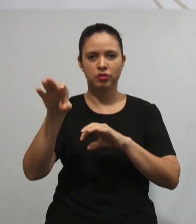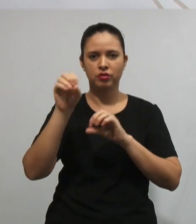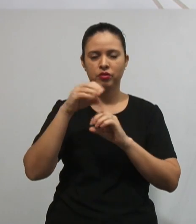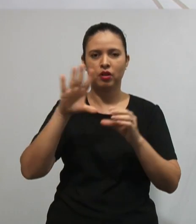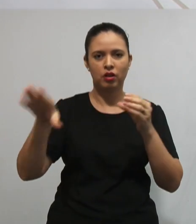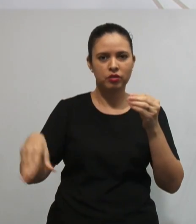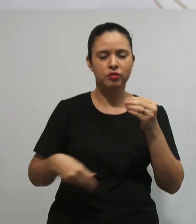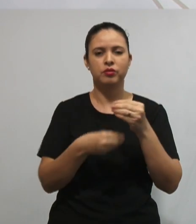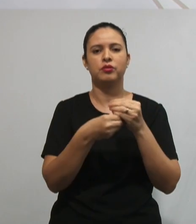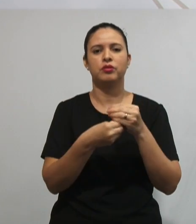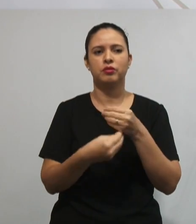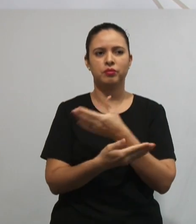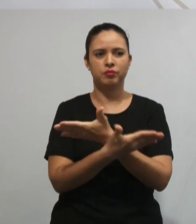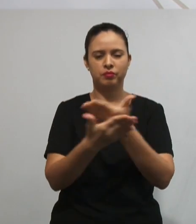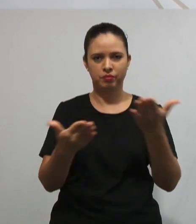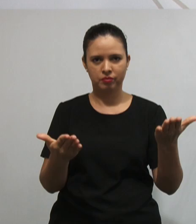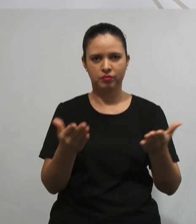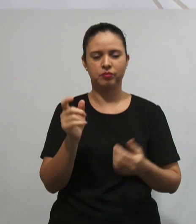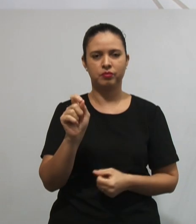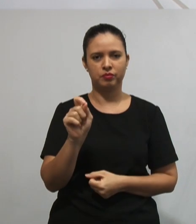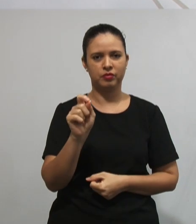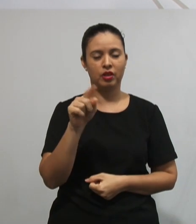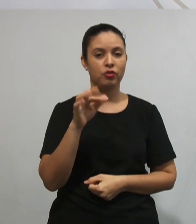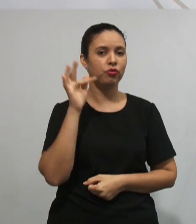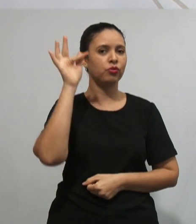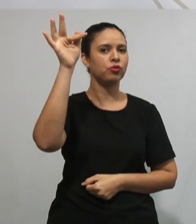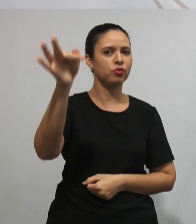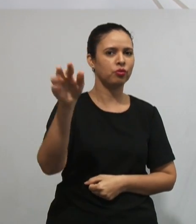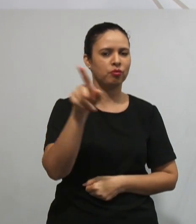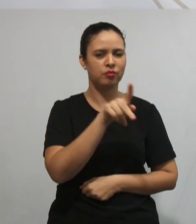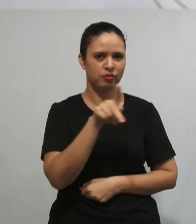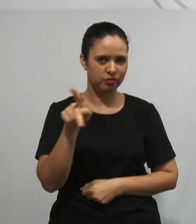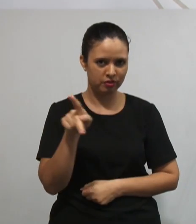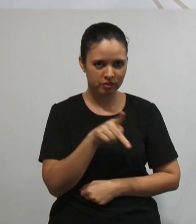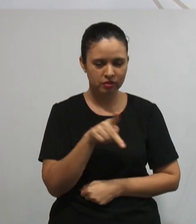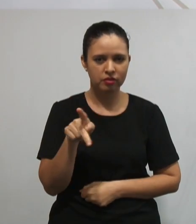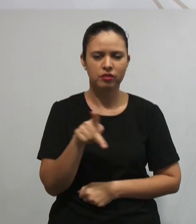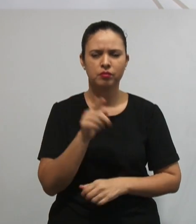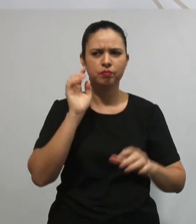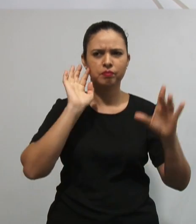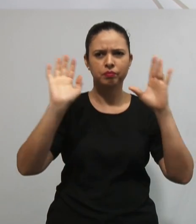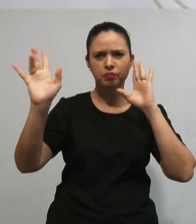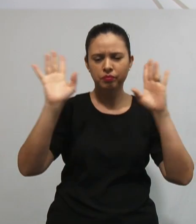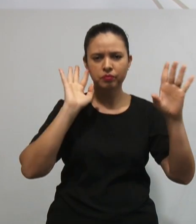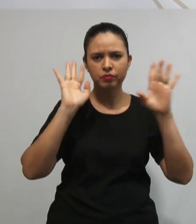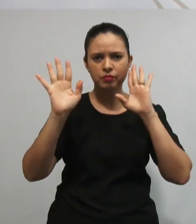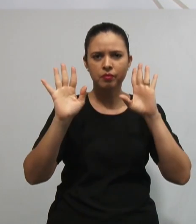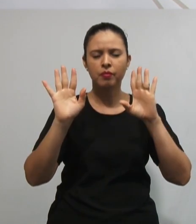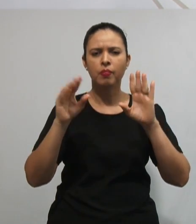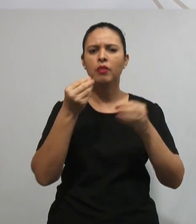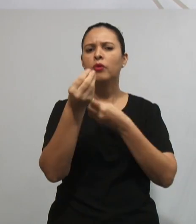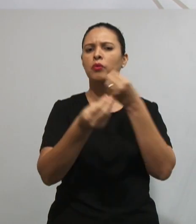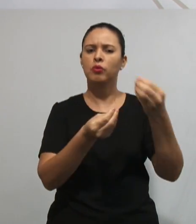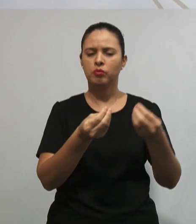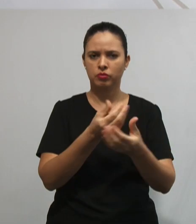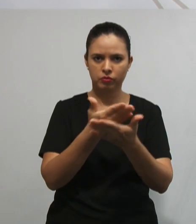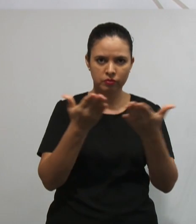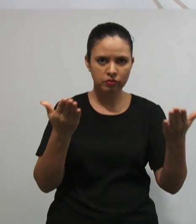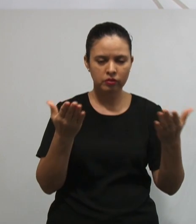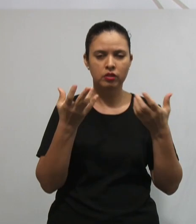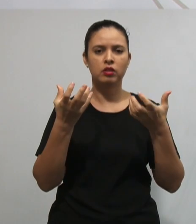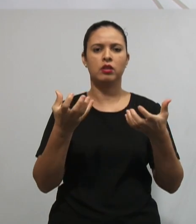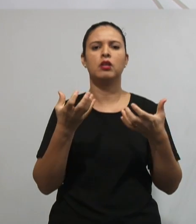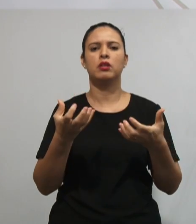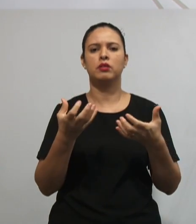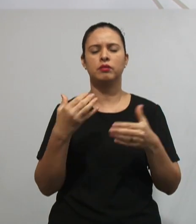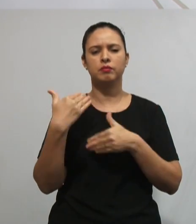contribuído, Para você, Que será futuro professor, Refletir, Em como você quer